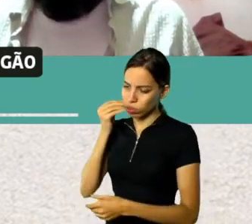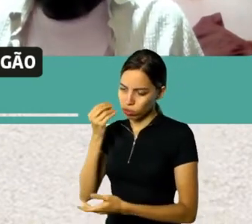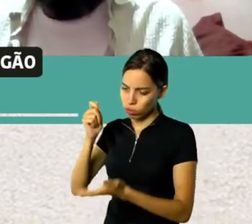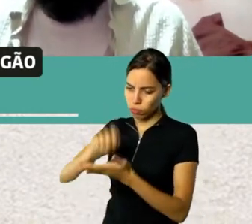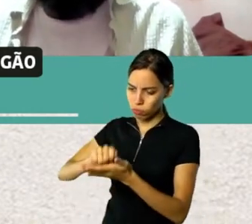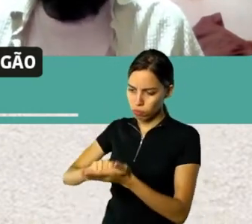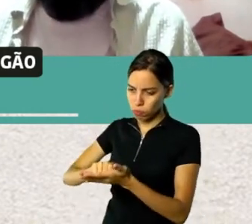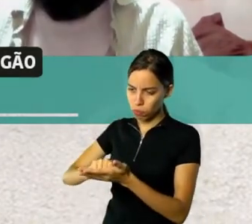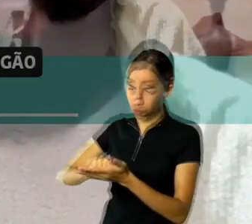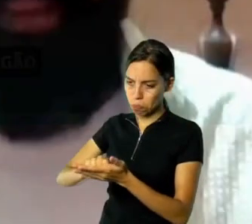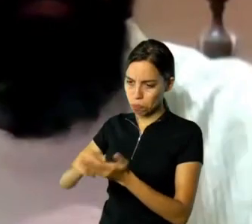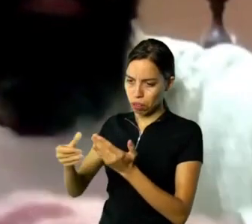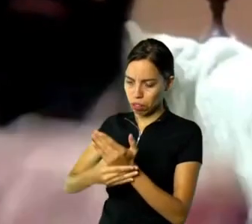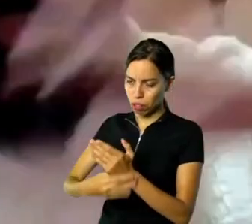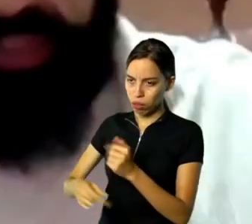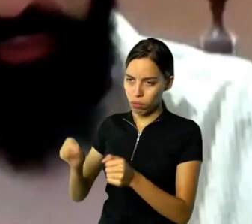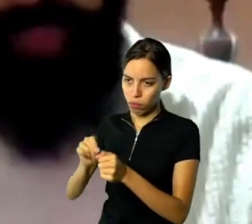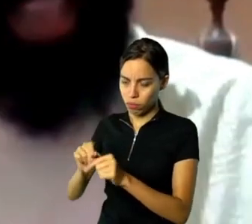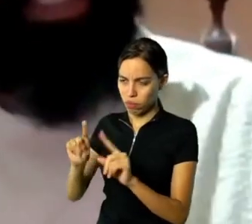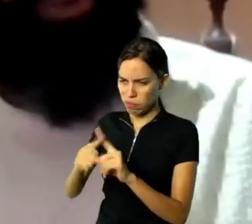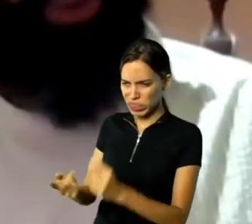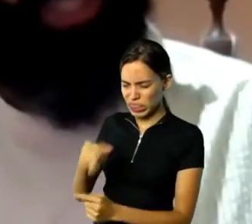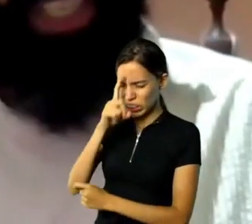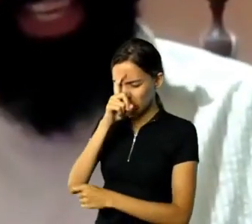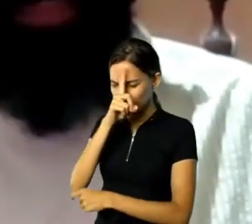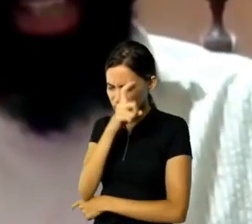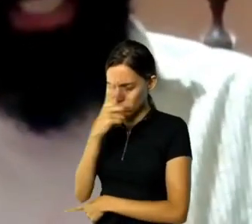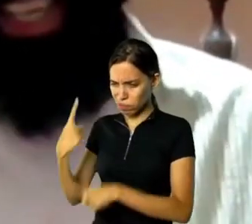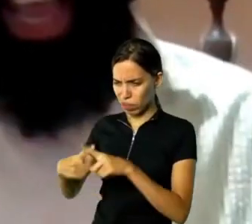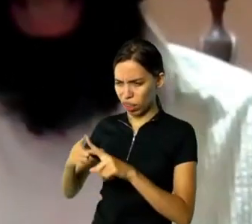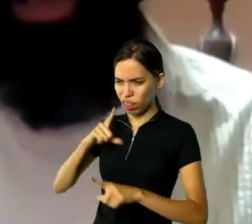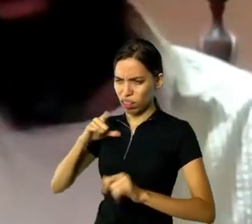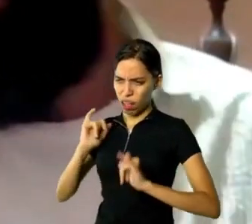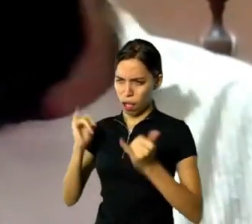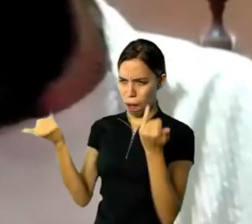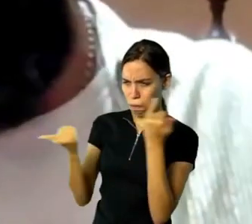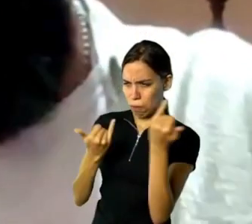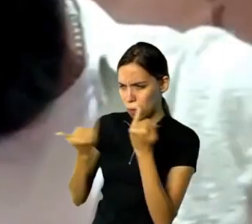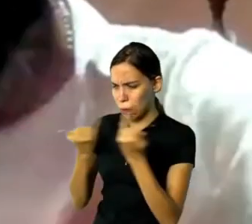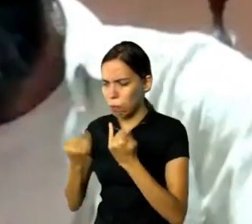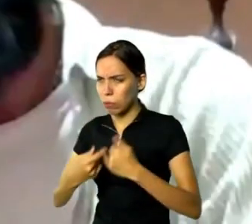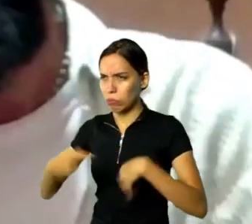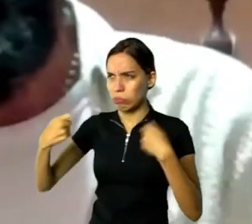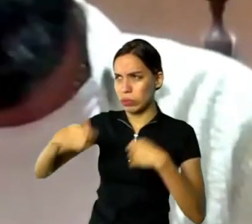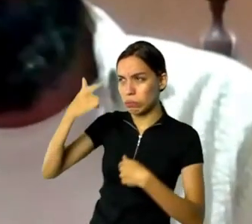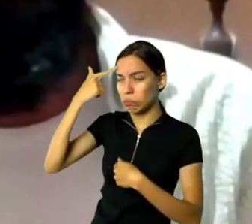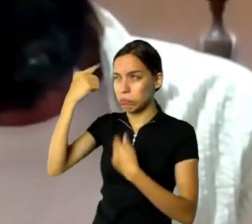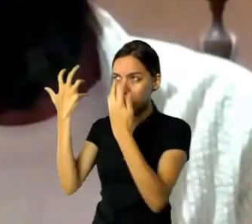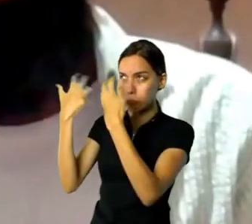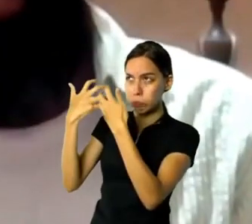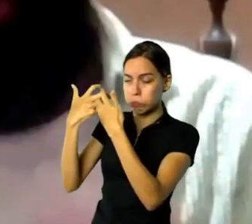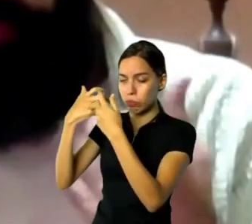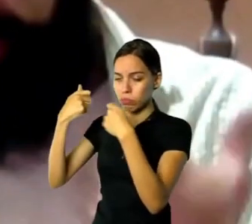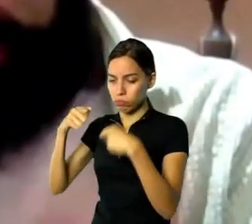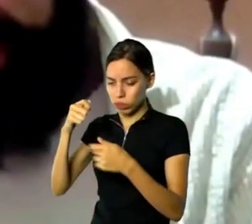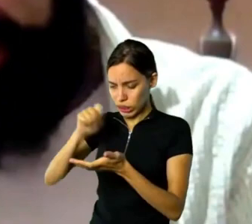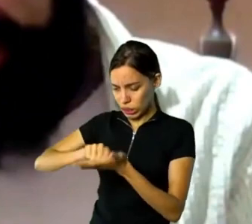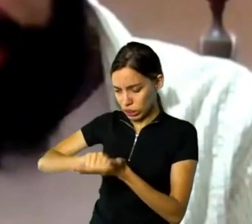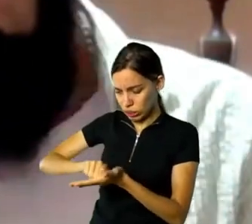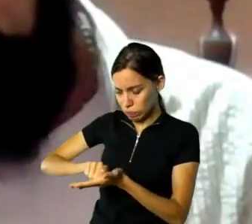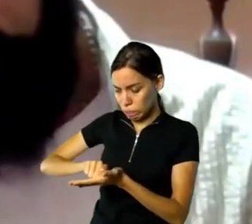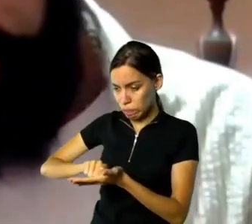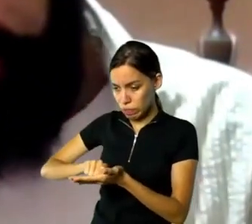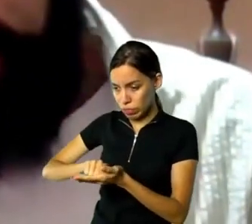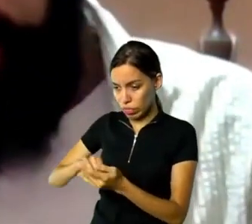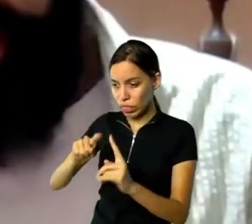a capa do livro Tropecassino tem um fundo em papel envelhecido e uma colagem com o animal equino dentro de uma roleta de cassino nas